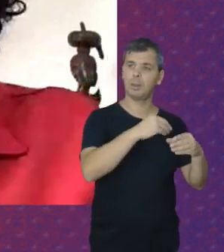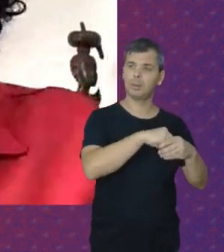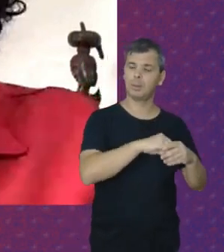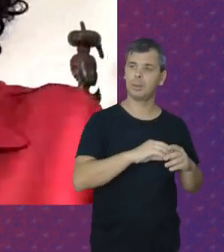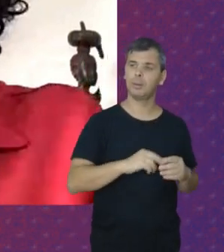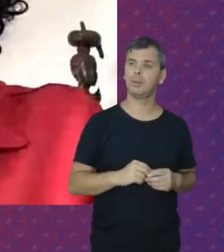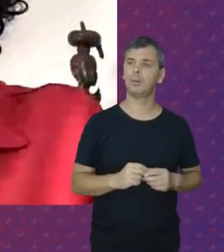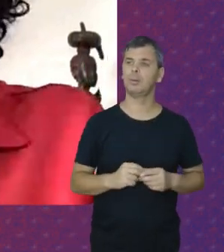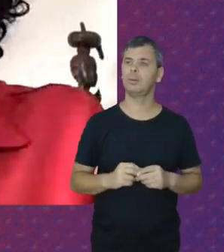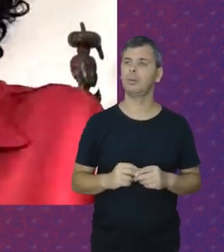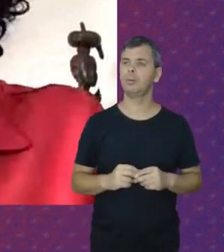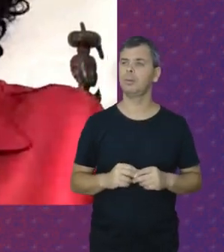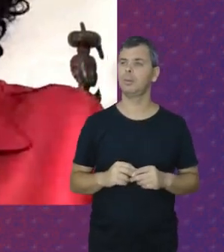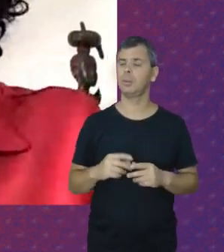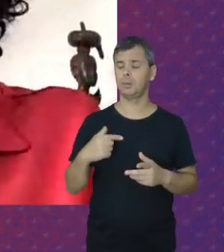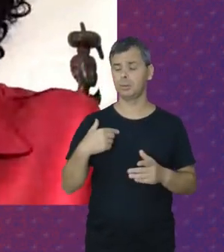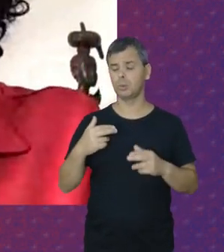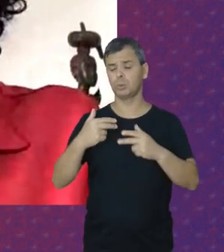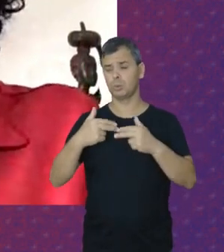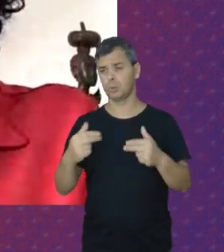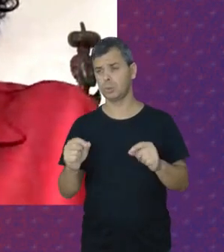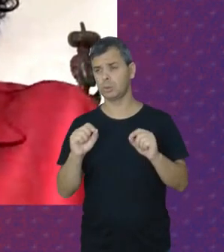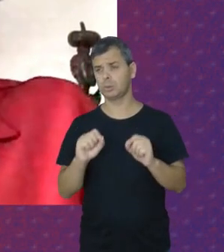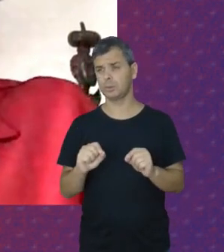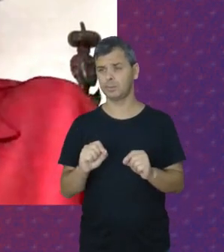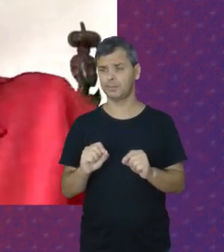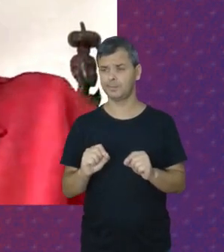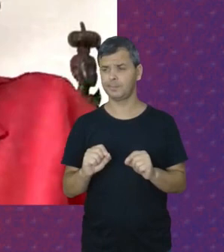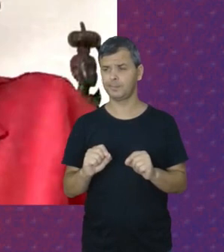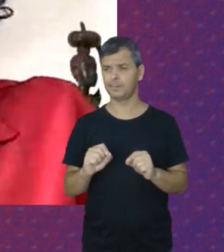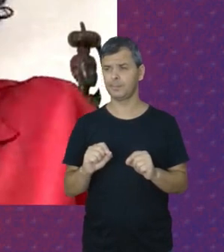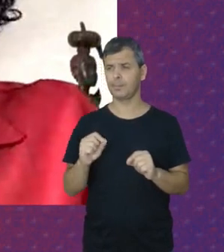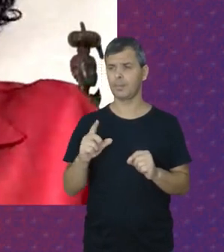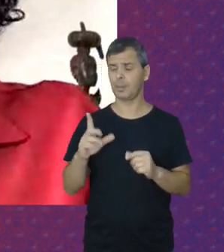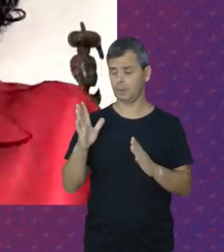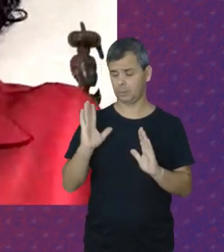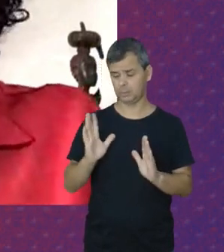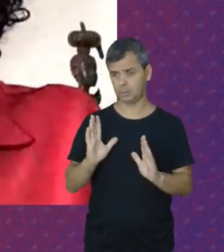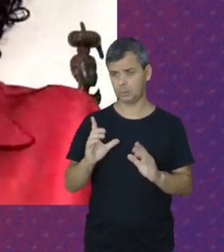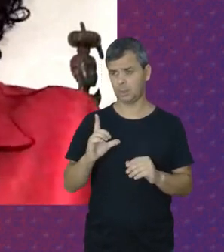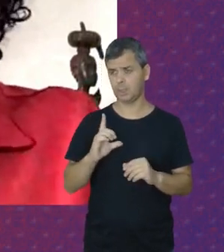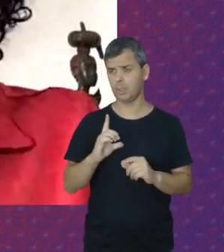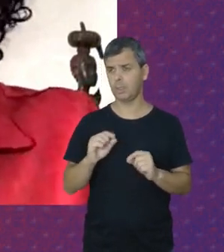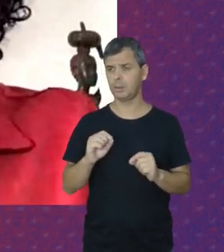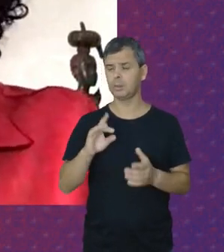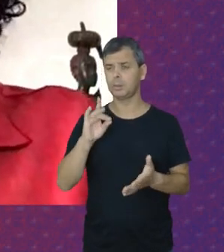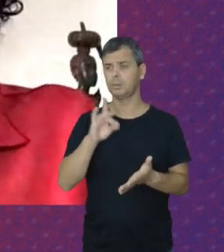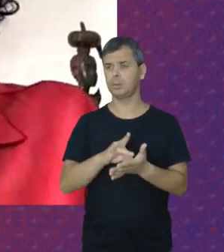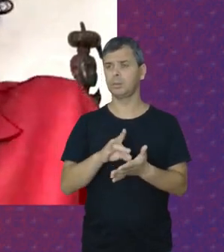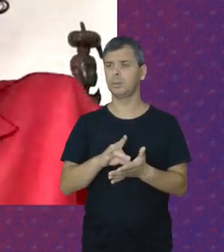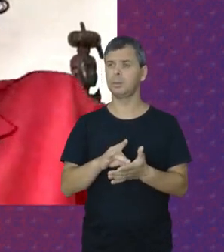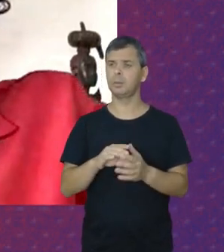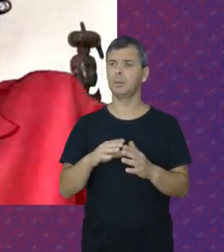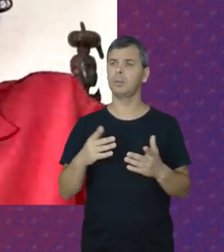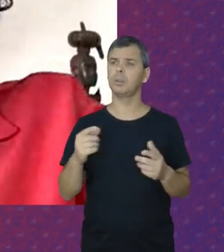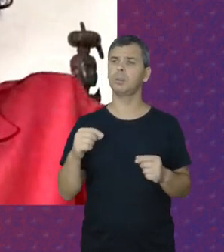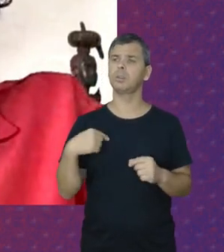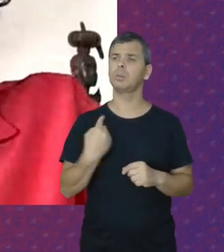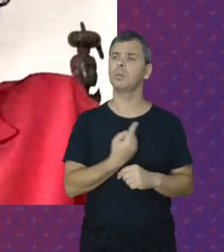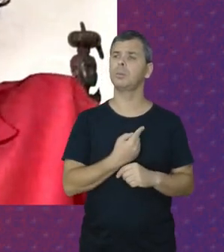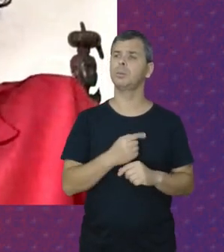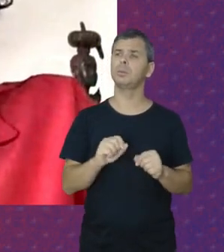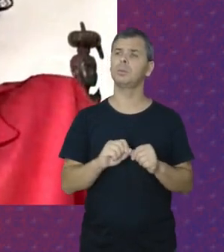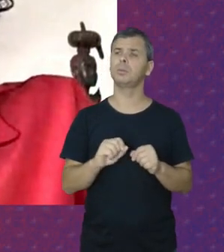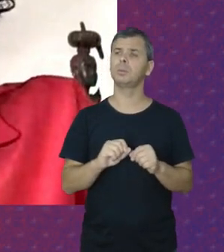empregador São medidas Que Saíram Realmente Daquilo Que nós